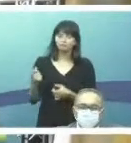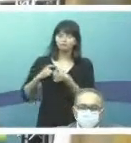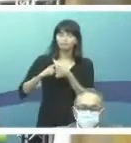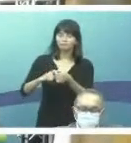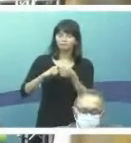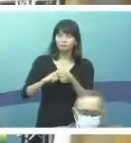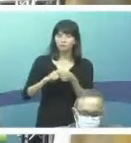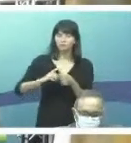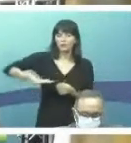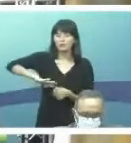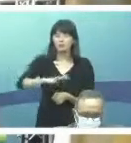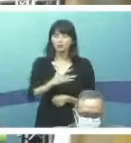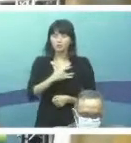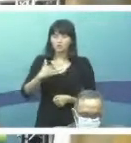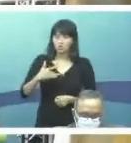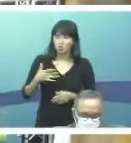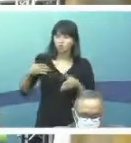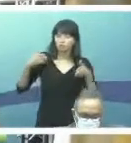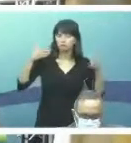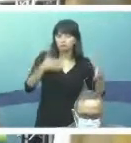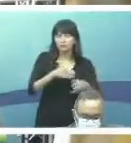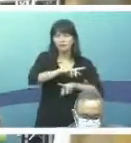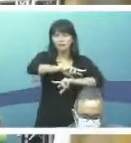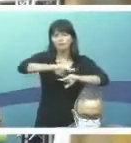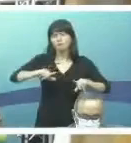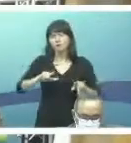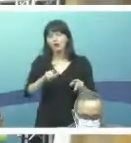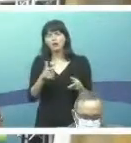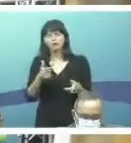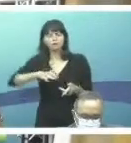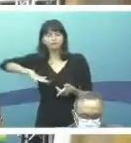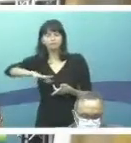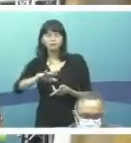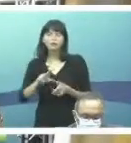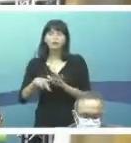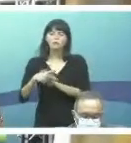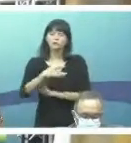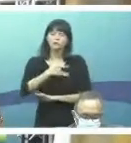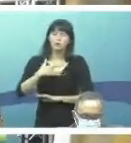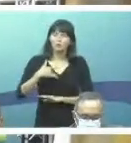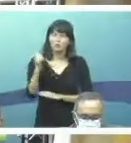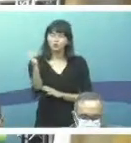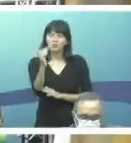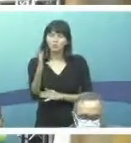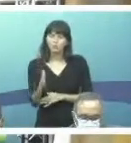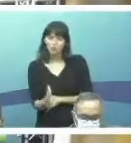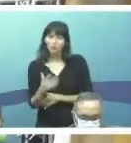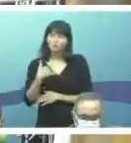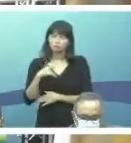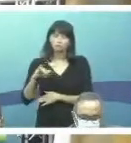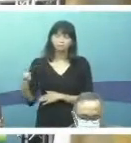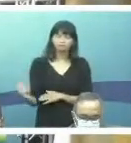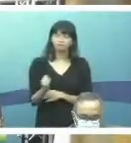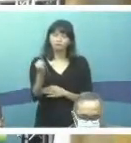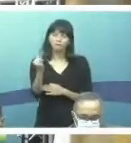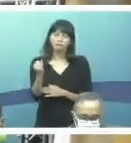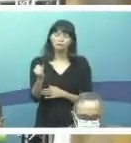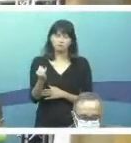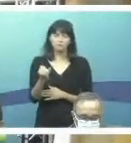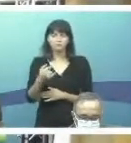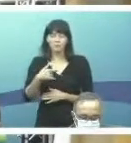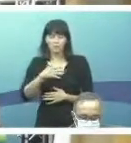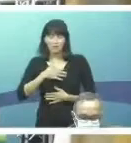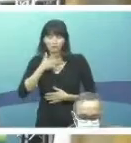envolvido em várias questões da saúde do nosso país, de maneira bastante significativa. É uma honra,